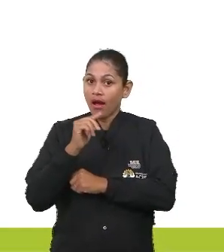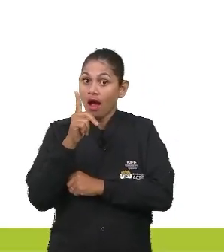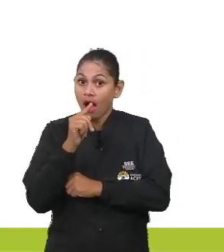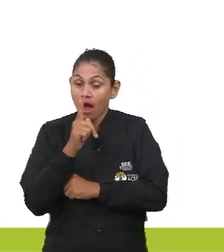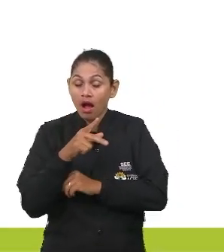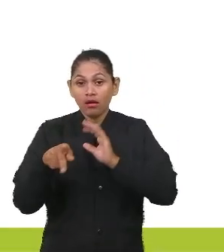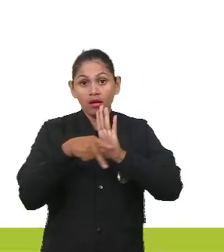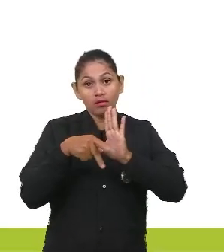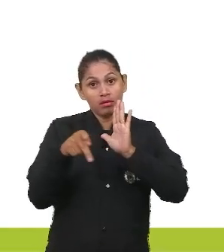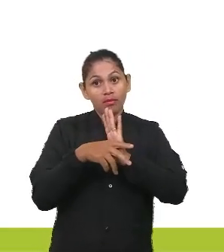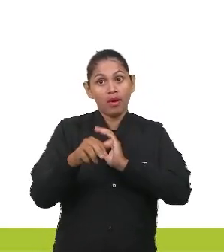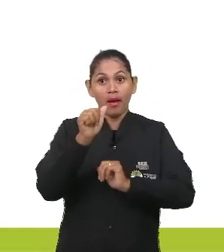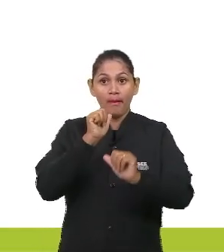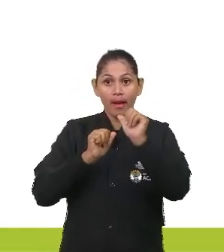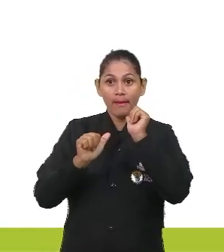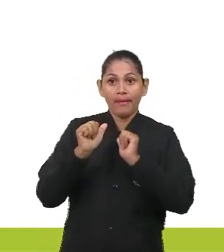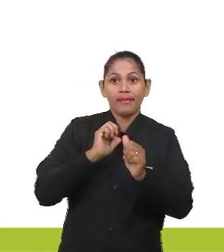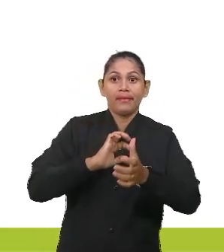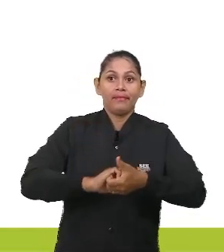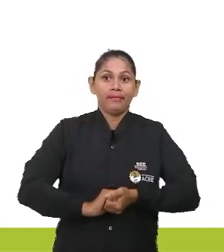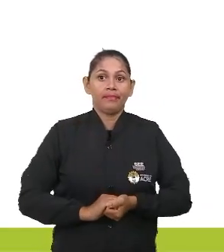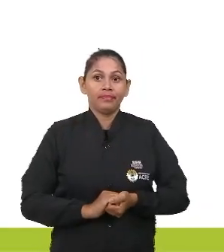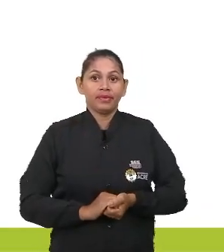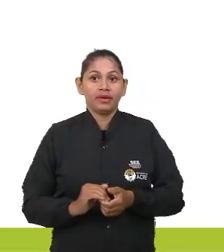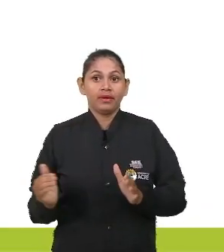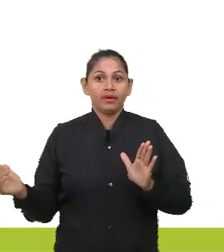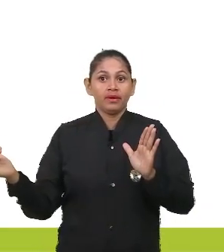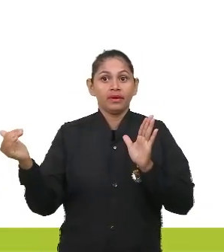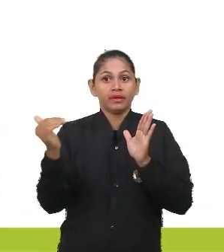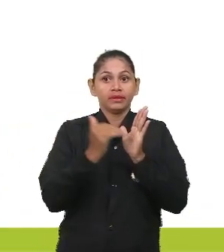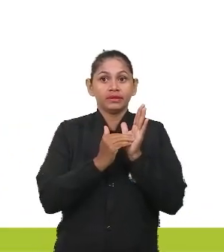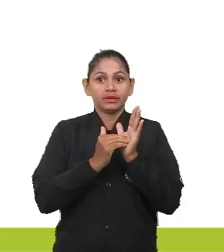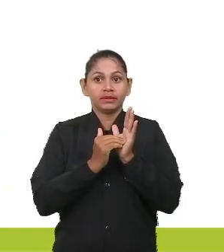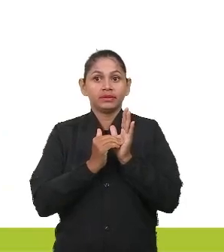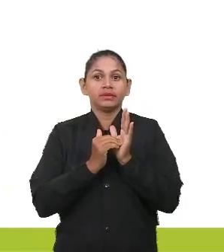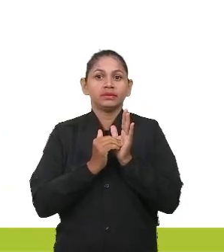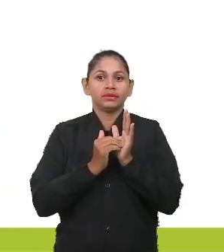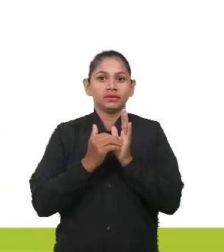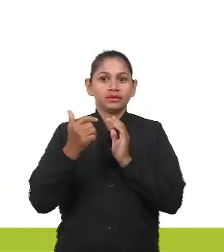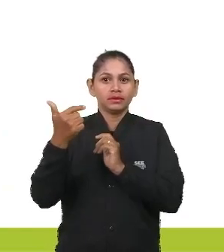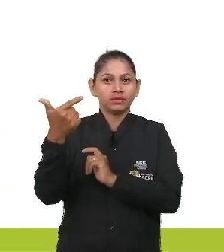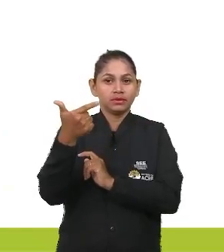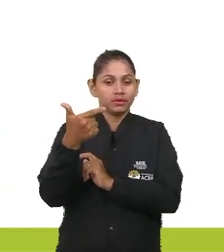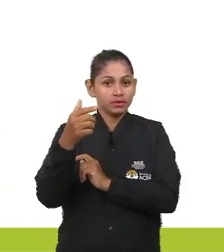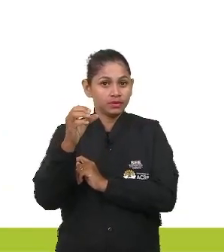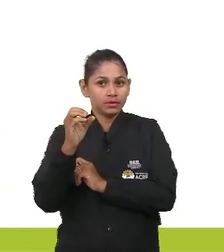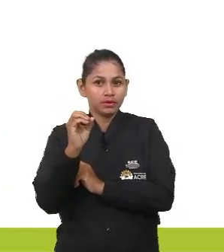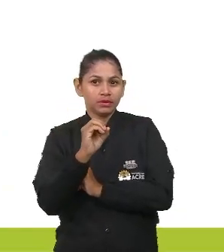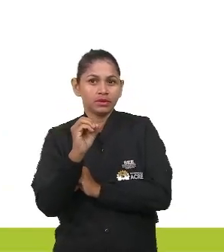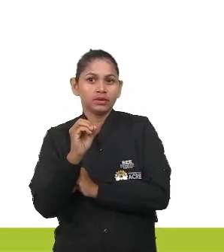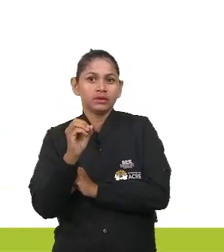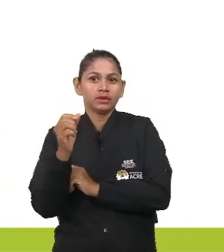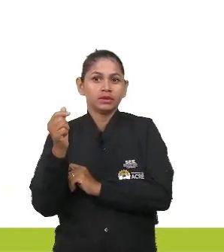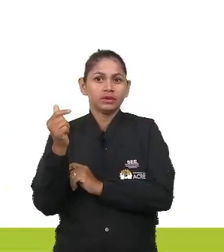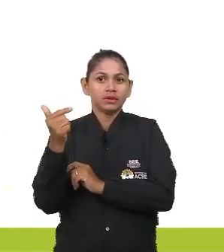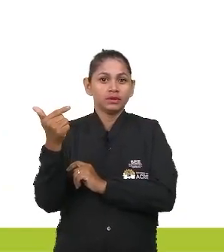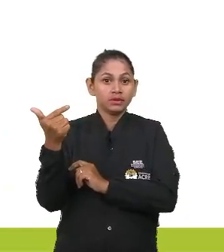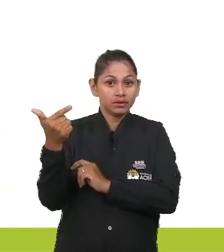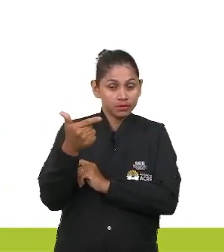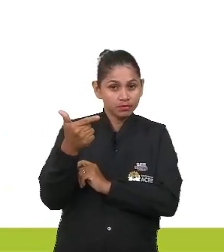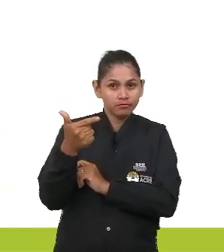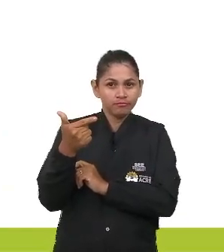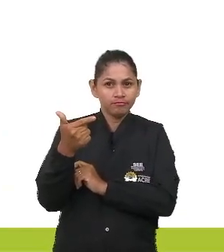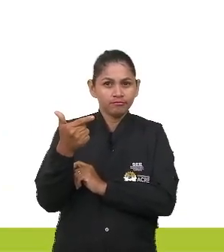2033 92% dos esgotos estejam tratados. O